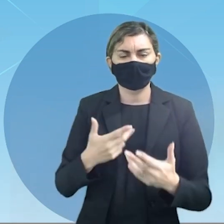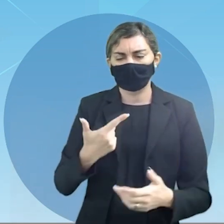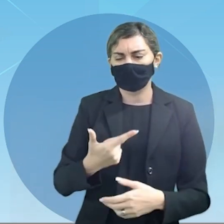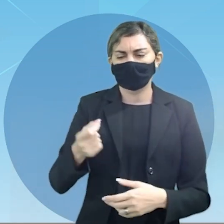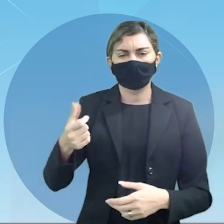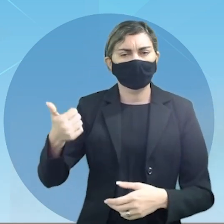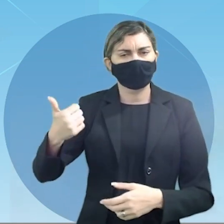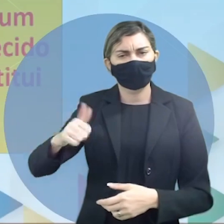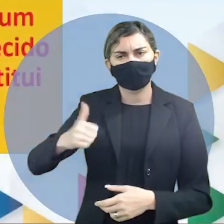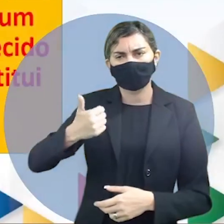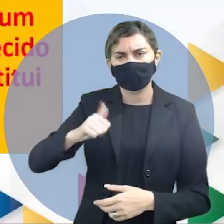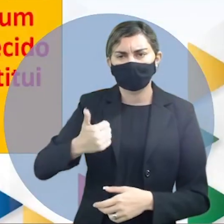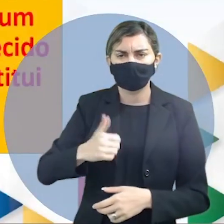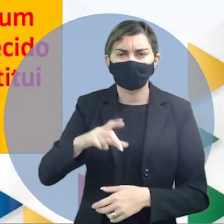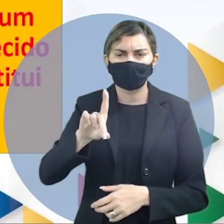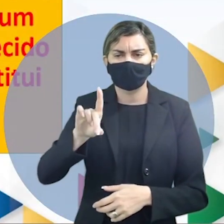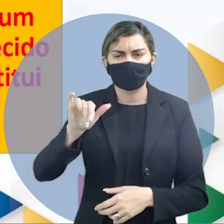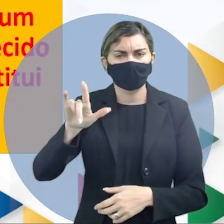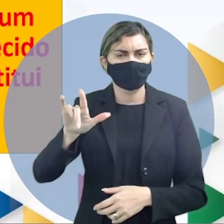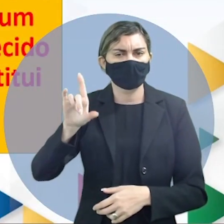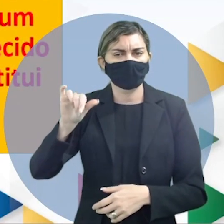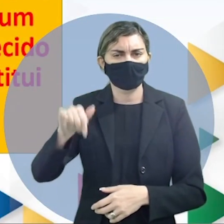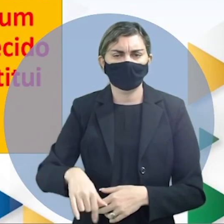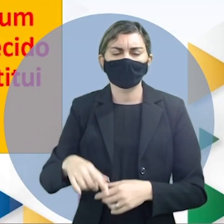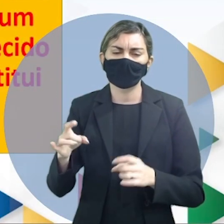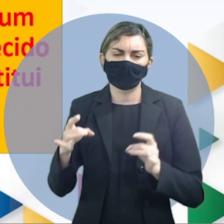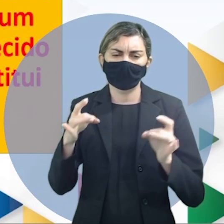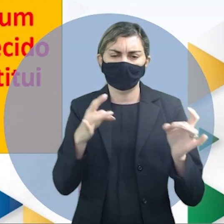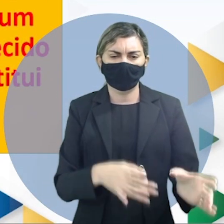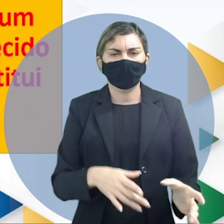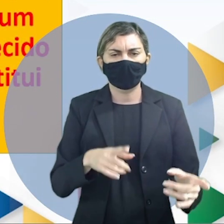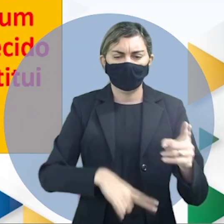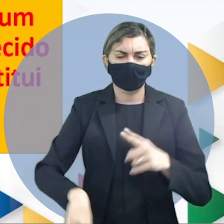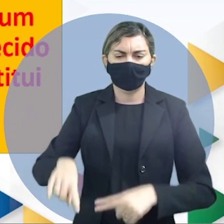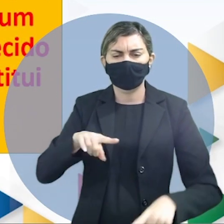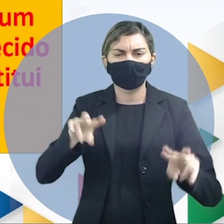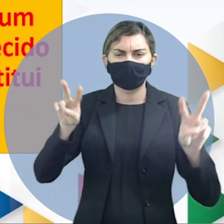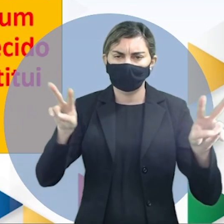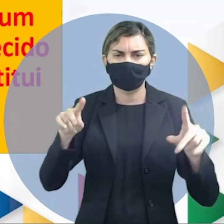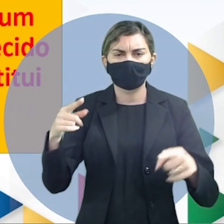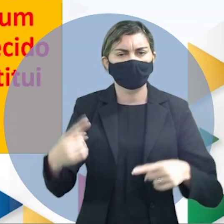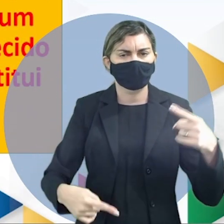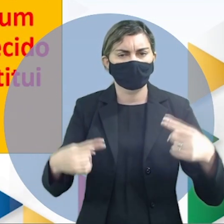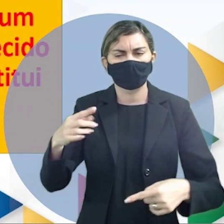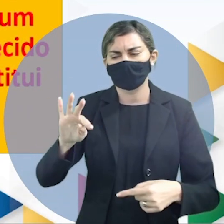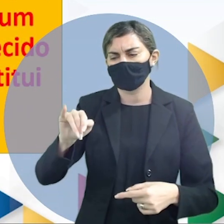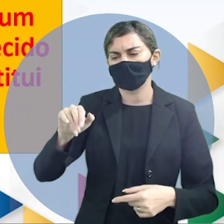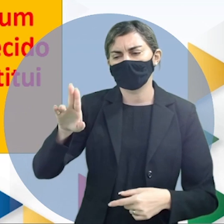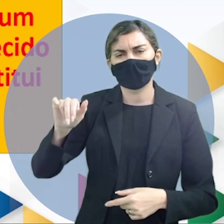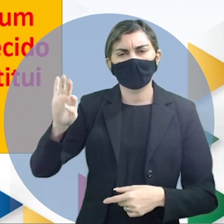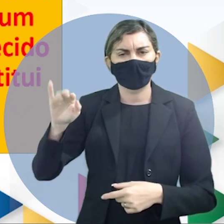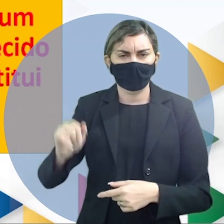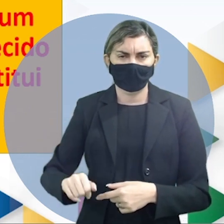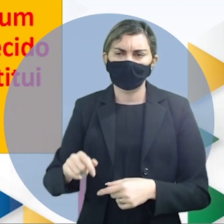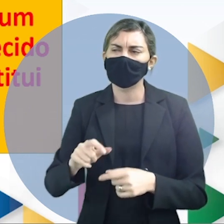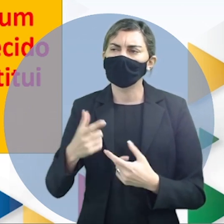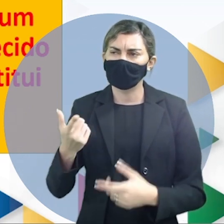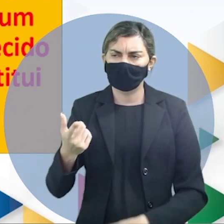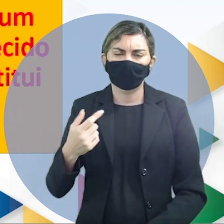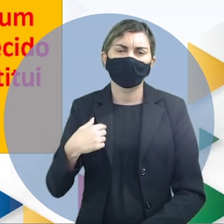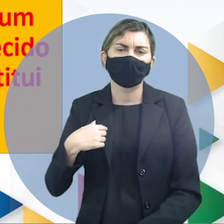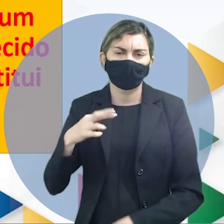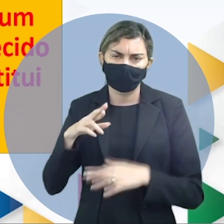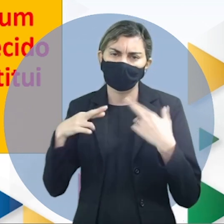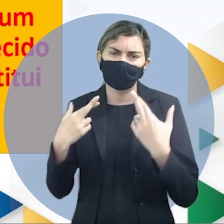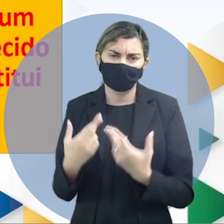2011 Dalai Lama anunciou que deixaria o comando político dos tibetanos o sufrágio a